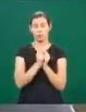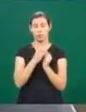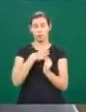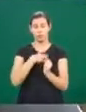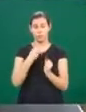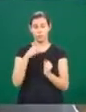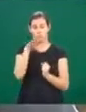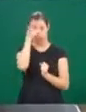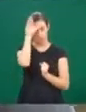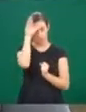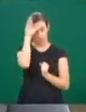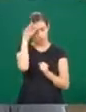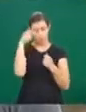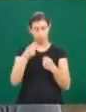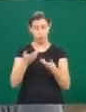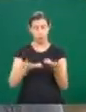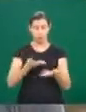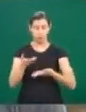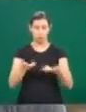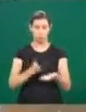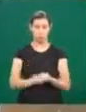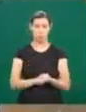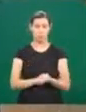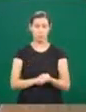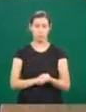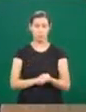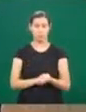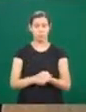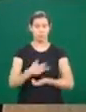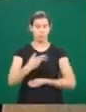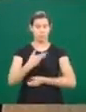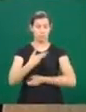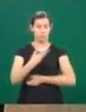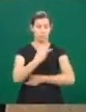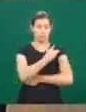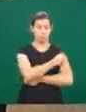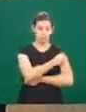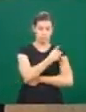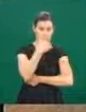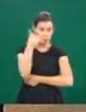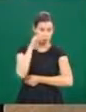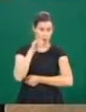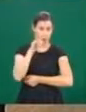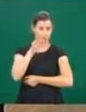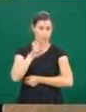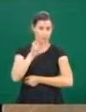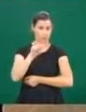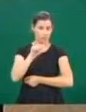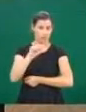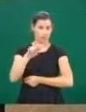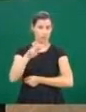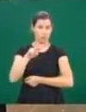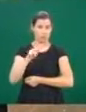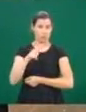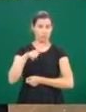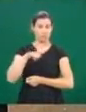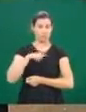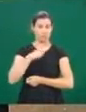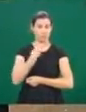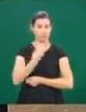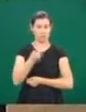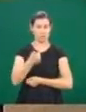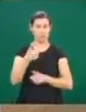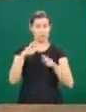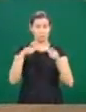muito dela, tem que cuidar, né? A campanha de vacinação antirrábica conta com 31 pontos fixos e